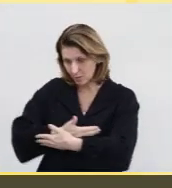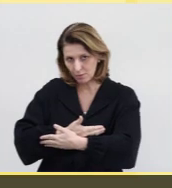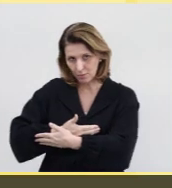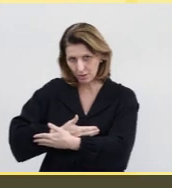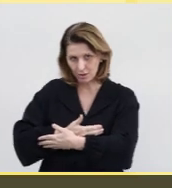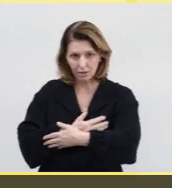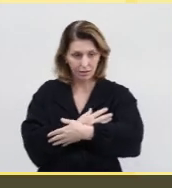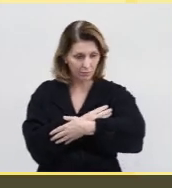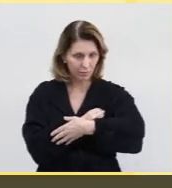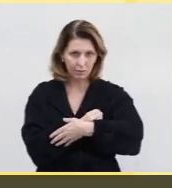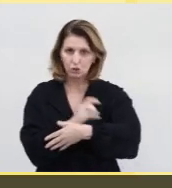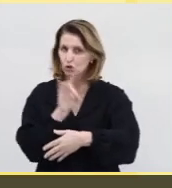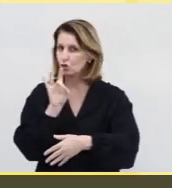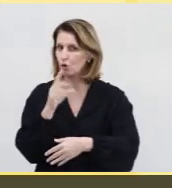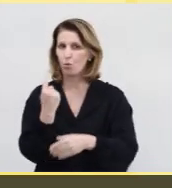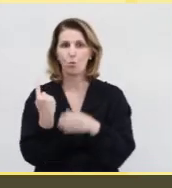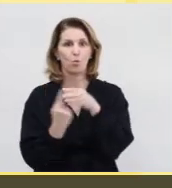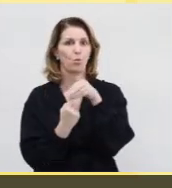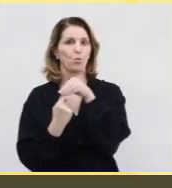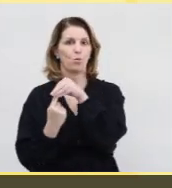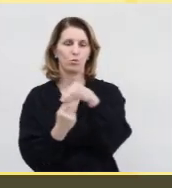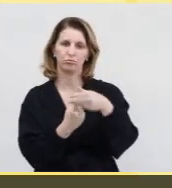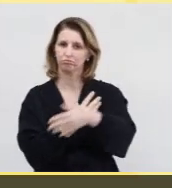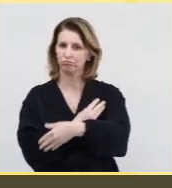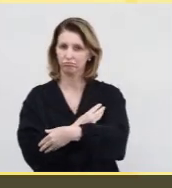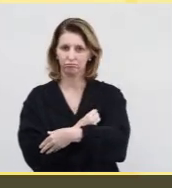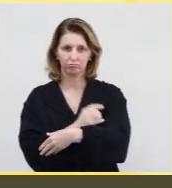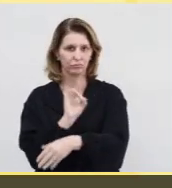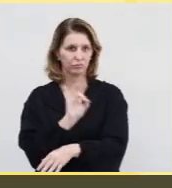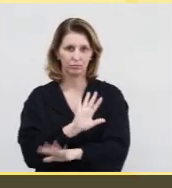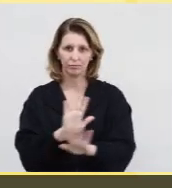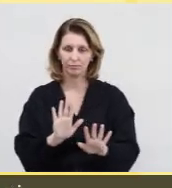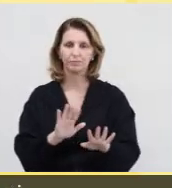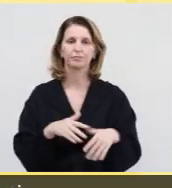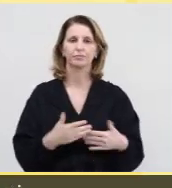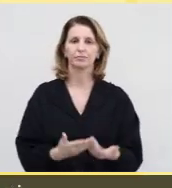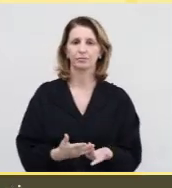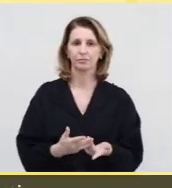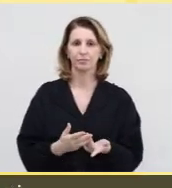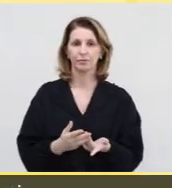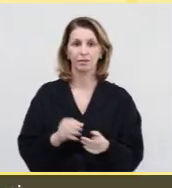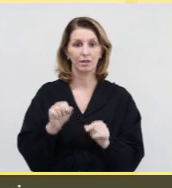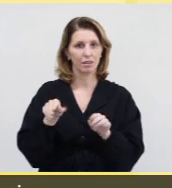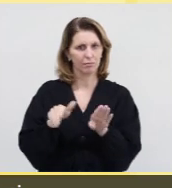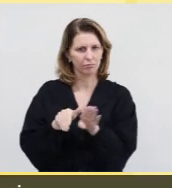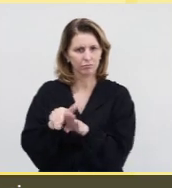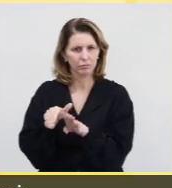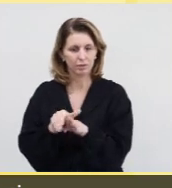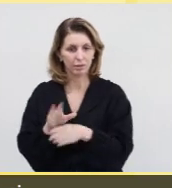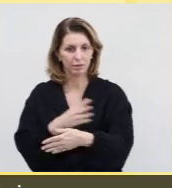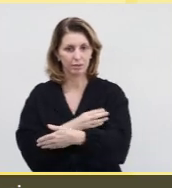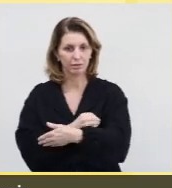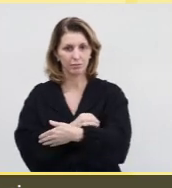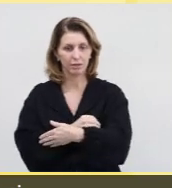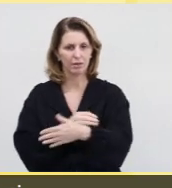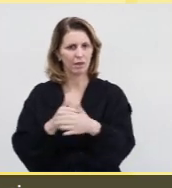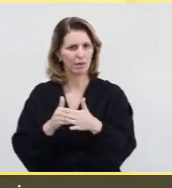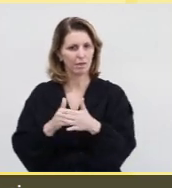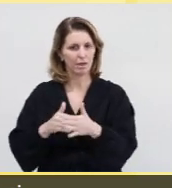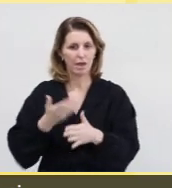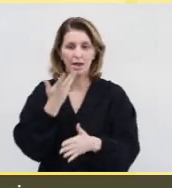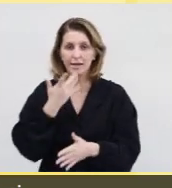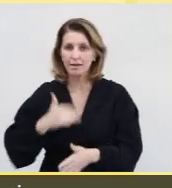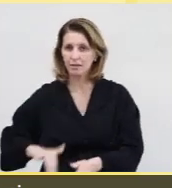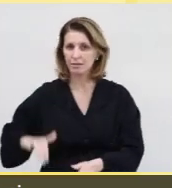a alimentação da criança deve ser feita exclusivamente com o leite da mãe. O órgão recomenda o aleitamento materno até a